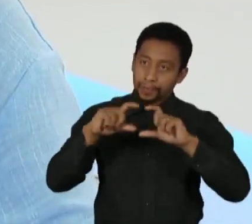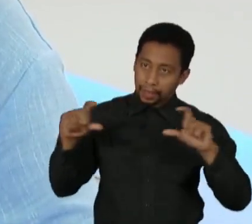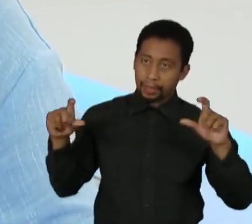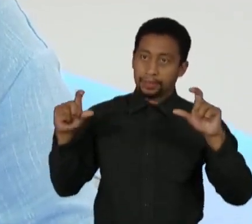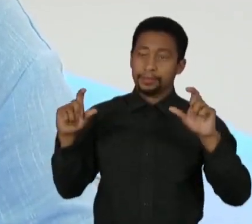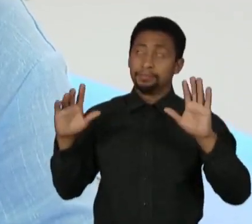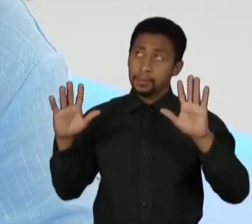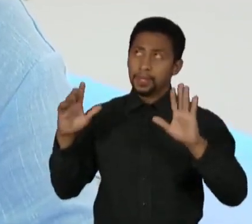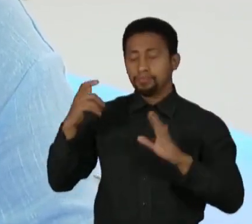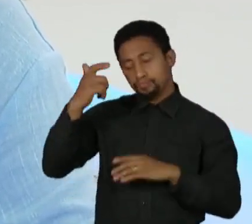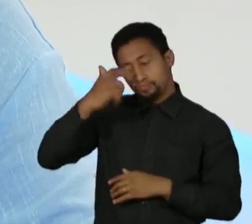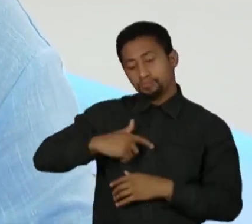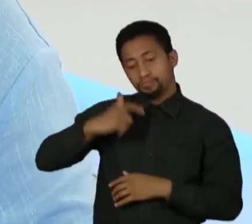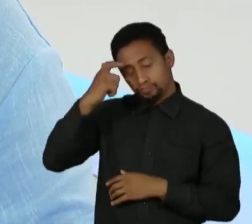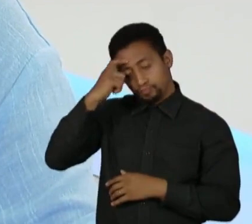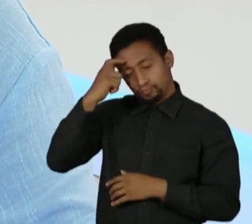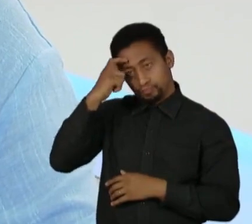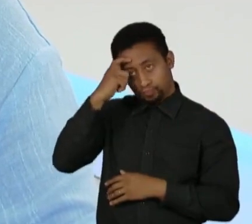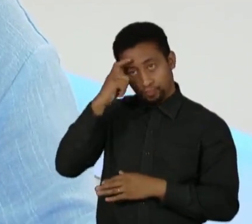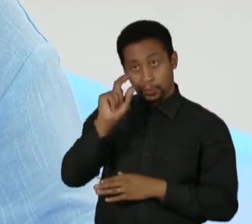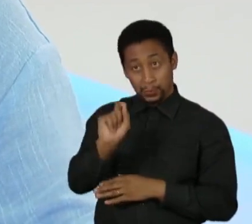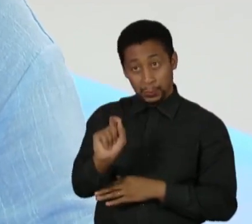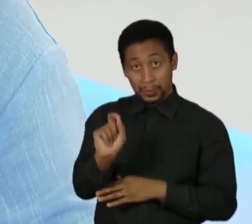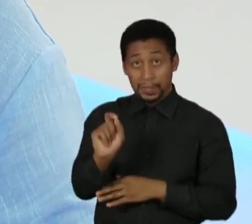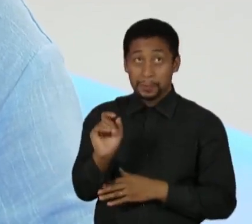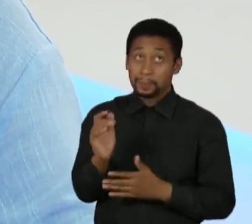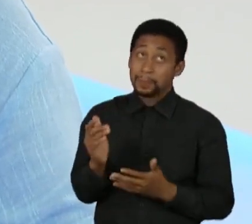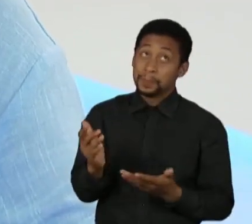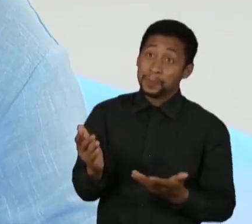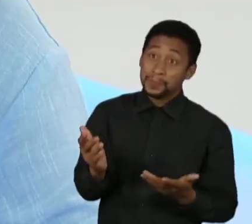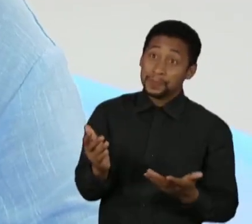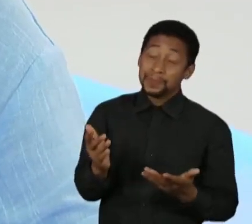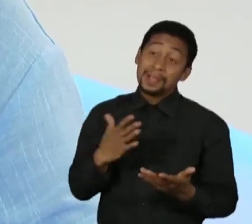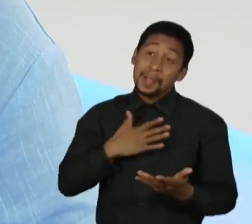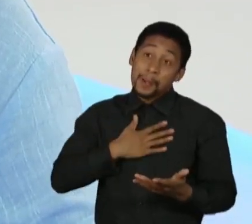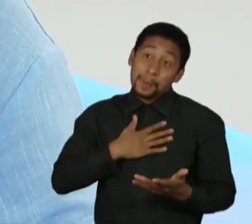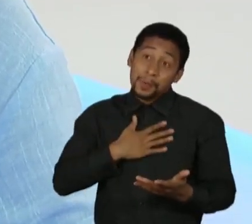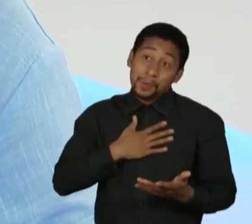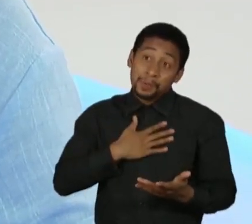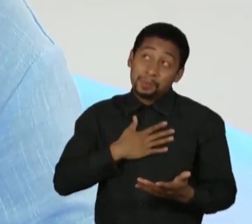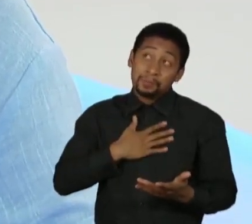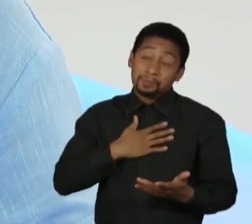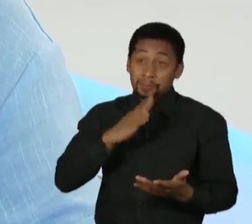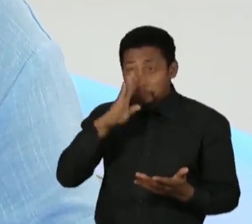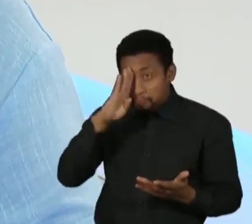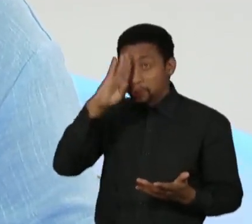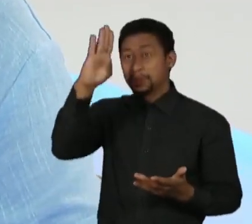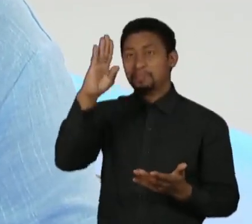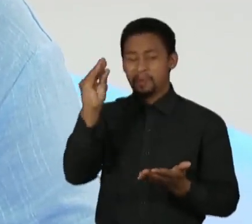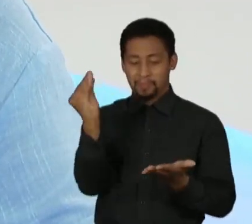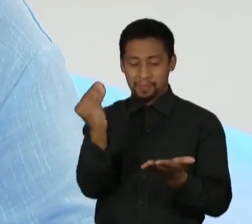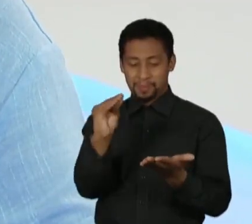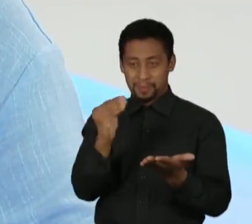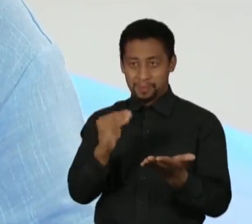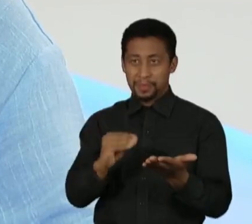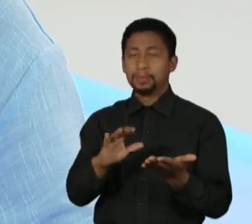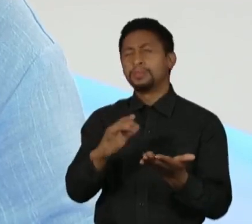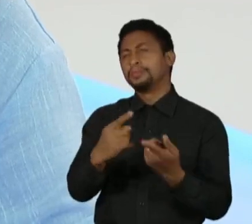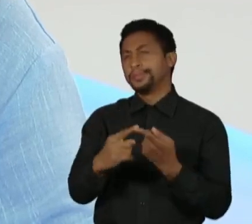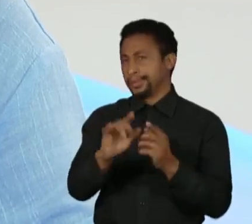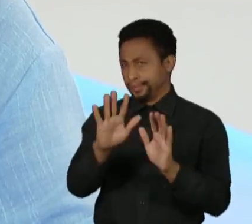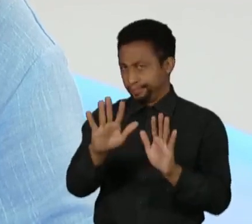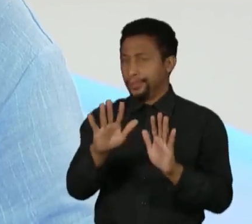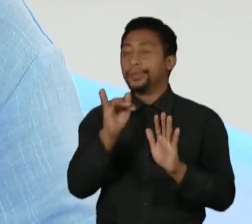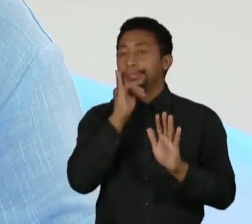que esse é meu ponto de atenção. Porque um livro cheio de frases não quer dizer um bom livro.